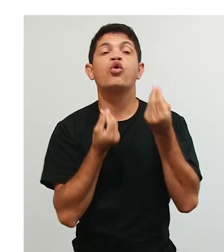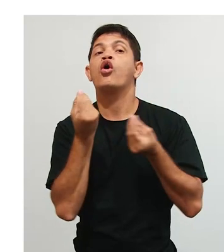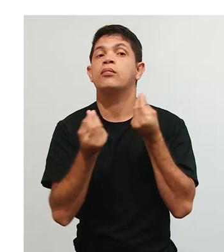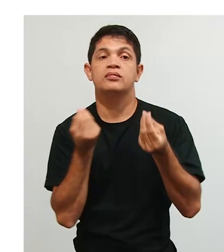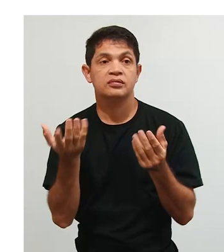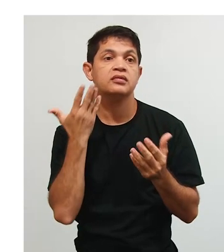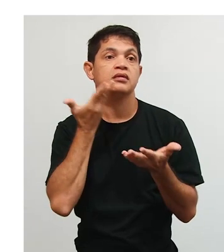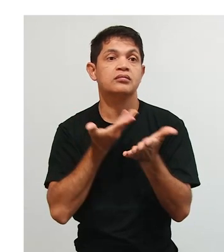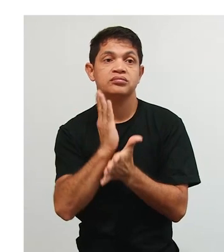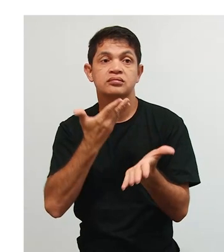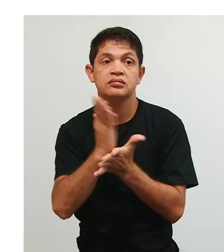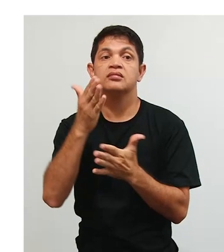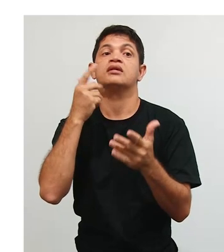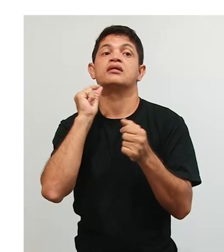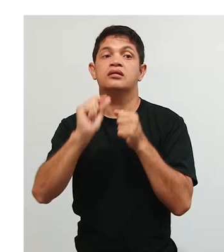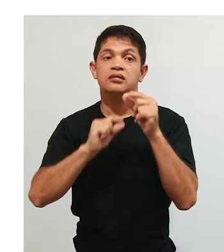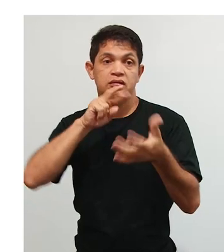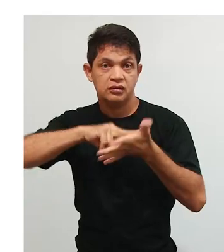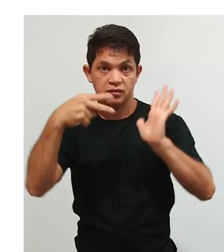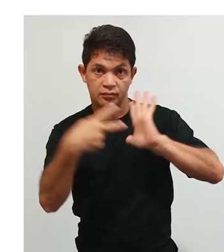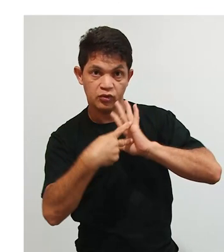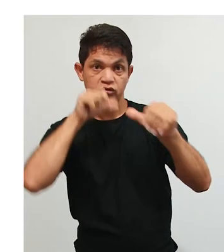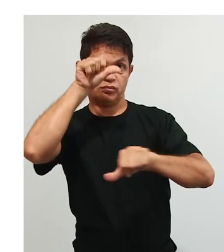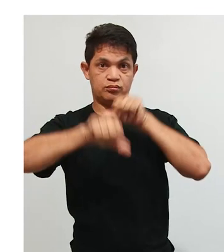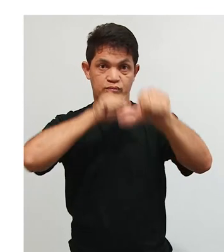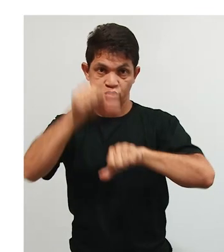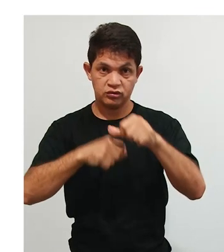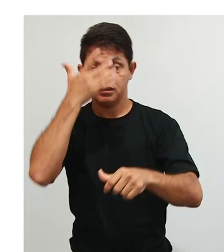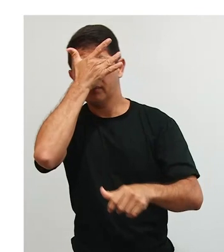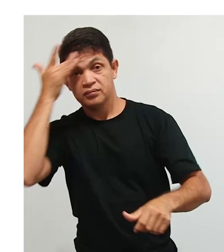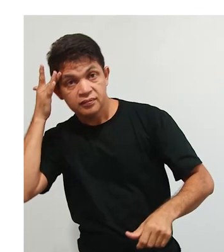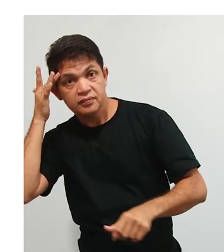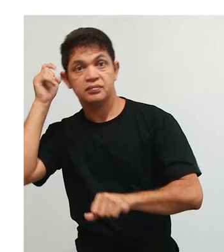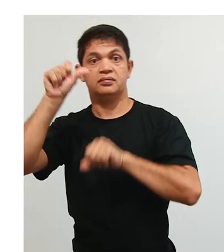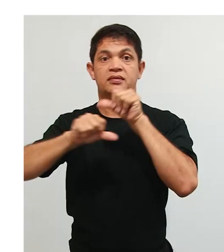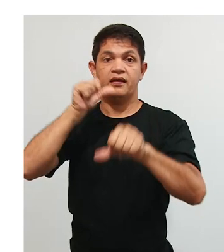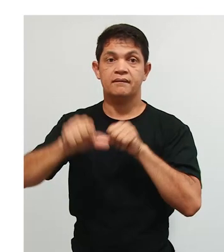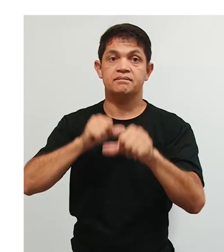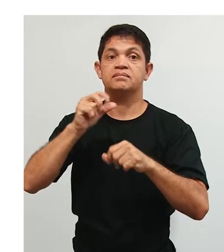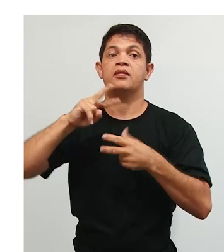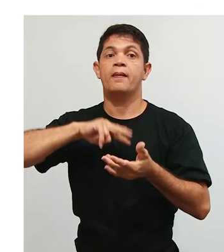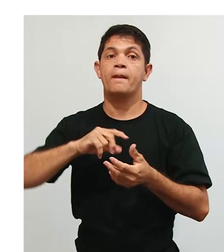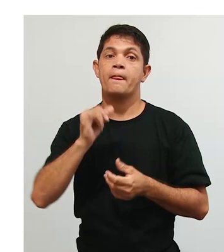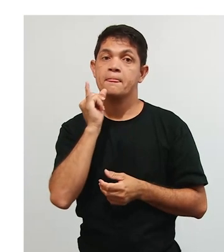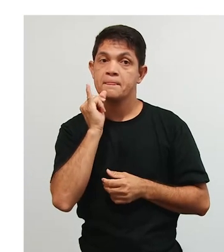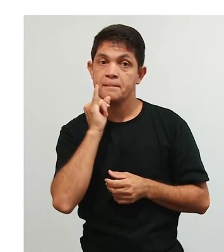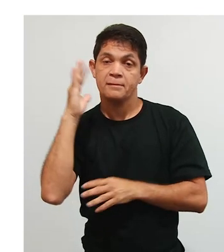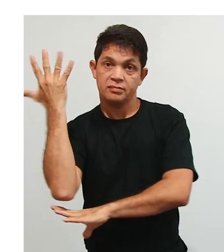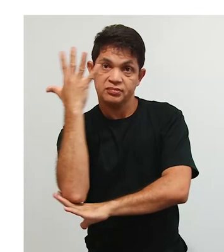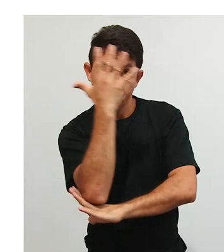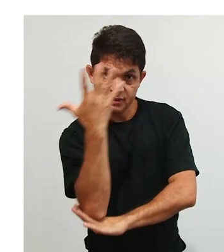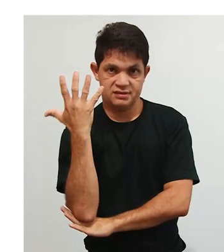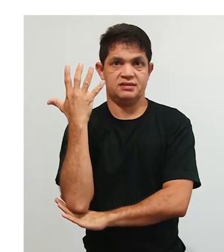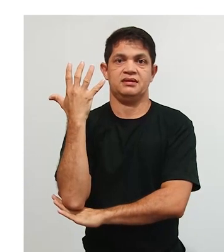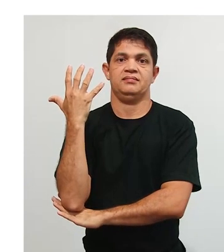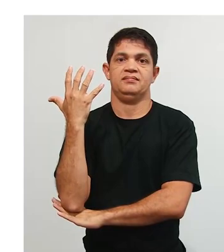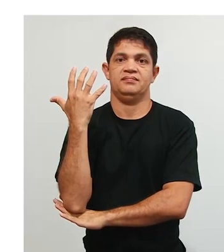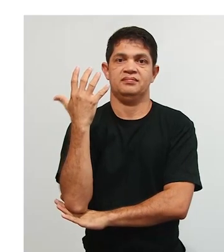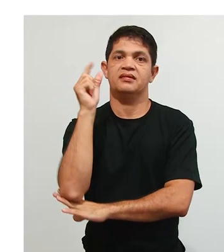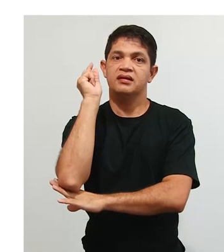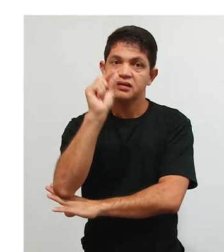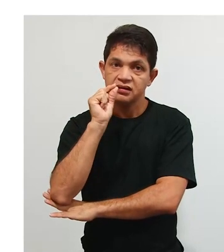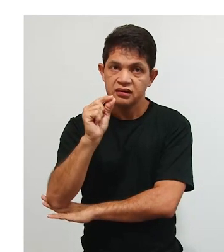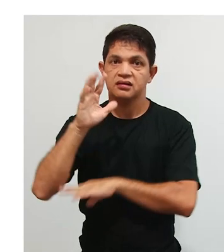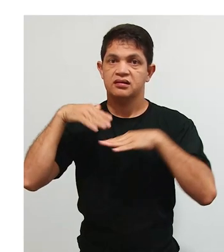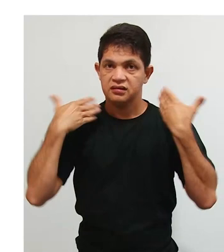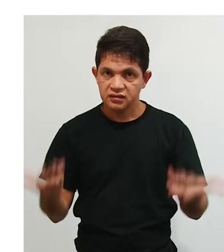Alguém vai lá e muda, né, o percurso da planta. Em se lhe